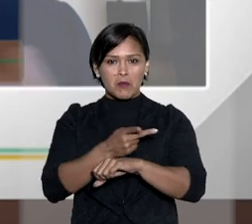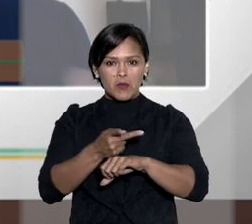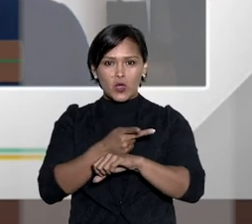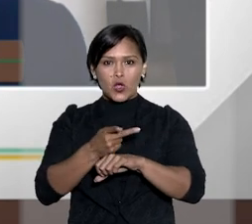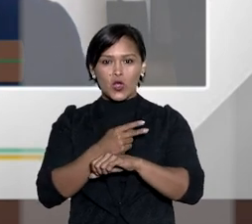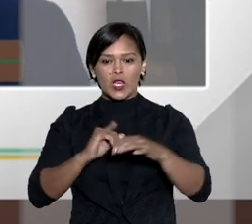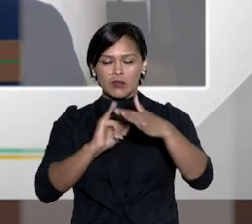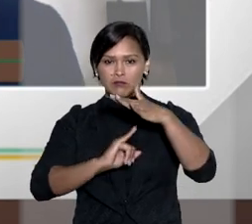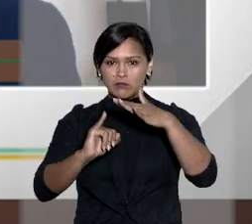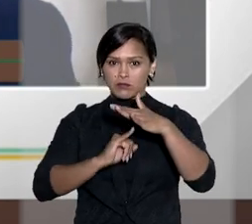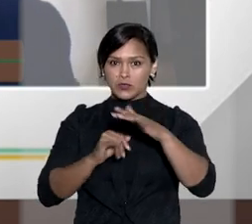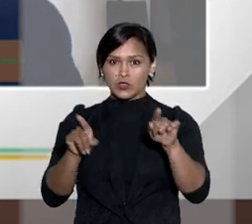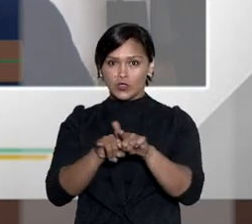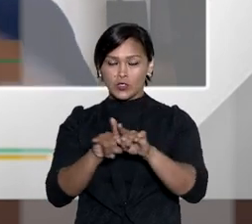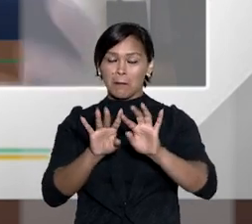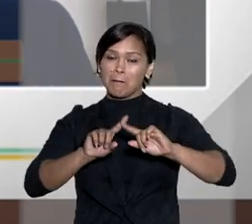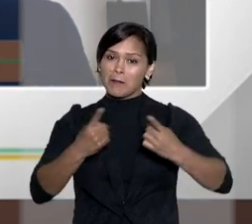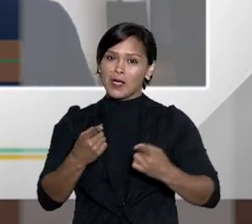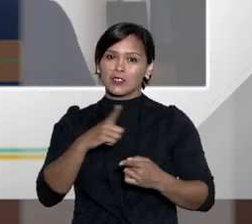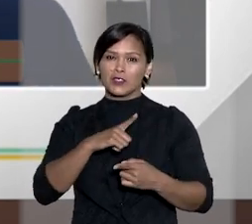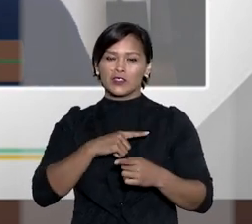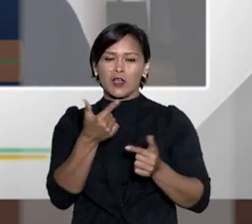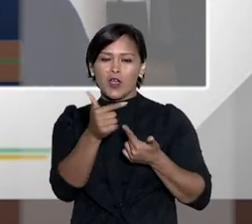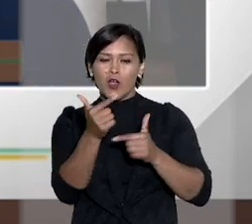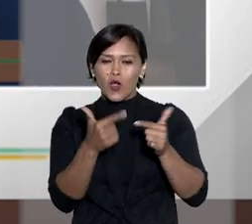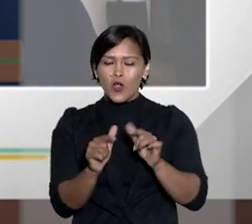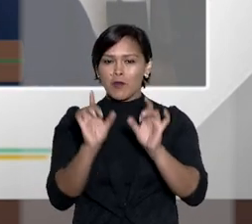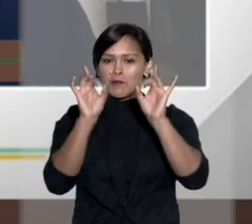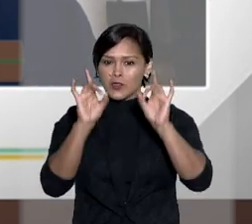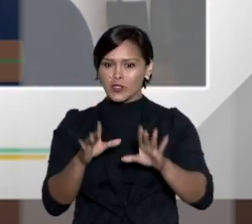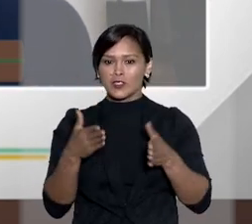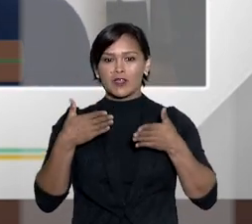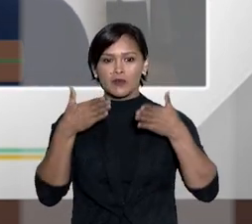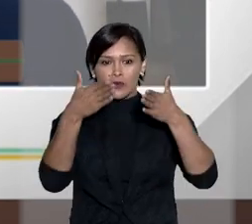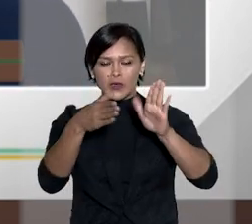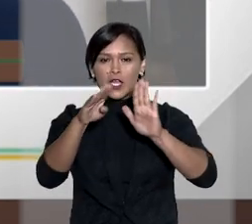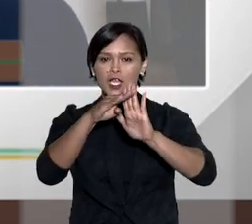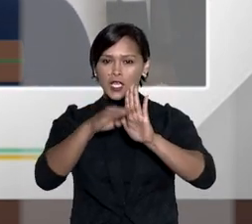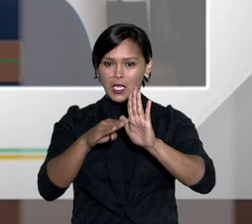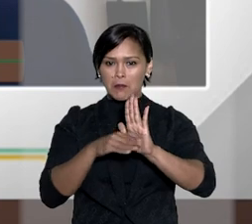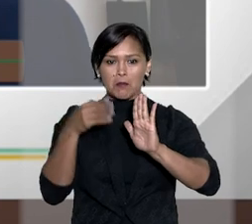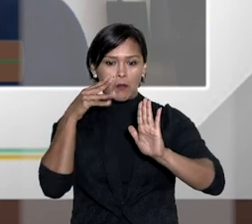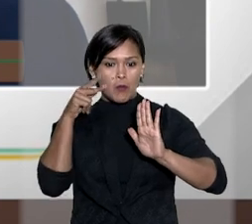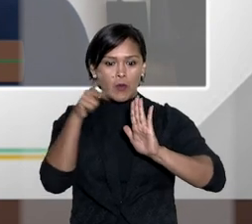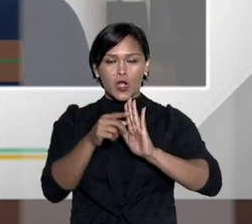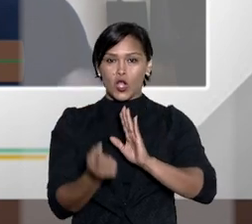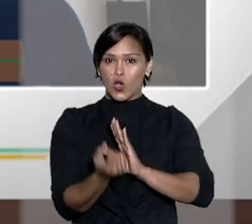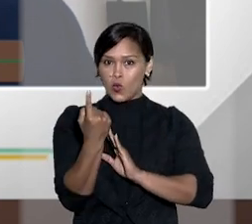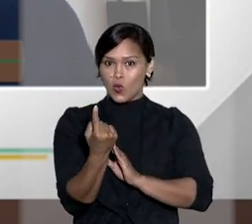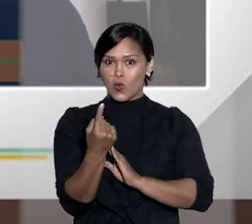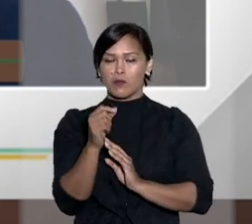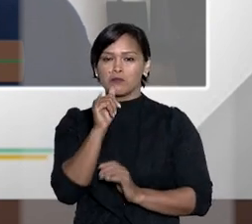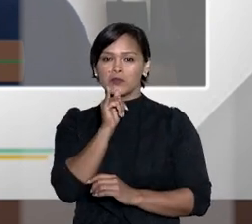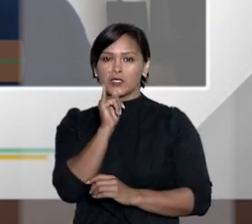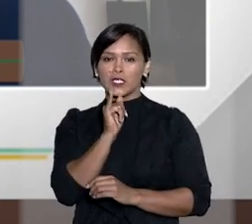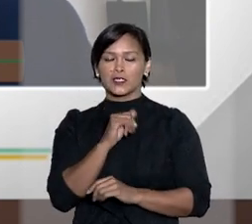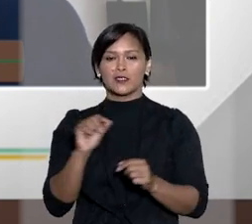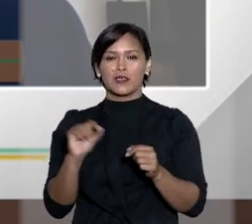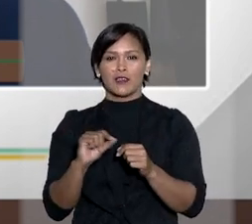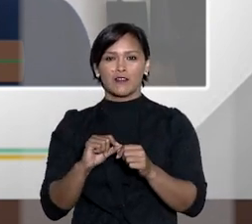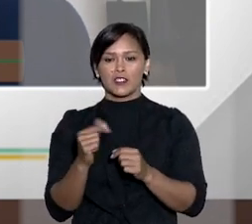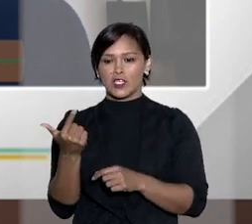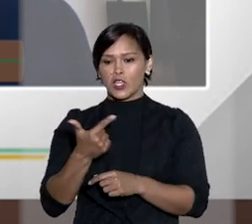sempre com muito diálogo procurando as instituições mas assim nós temos algumas prioridades e metas e